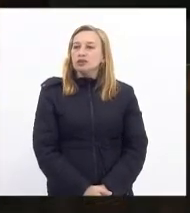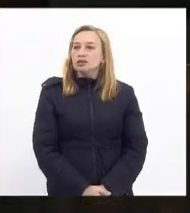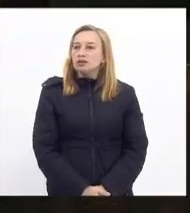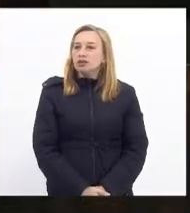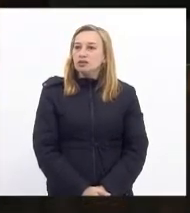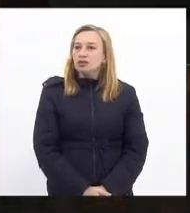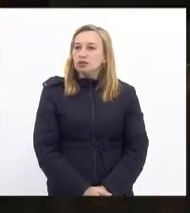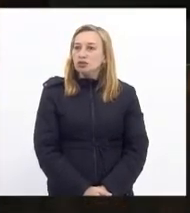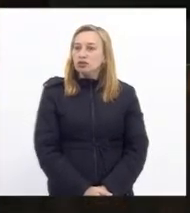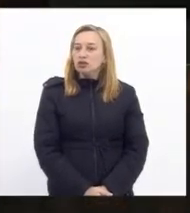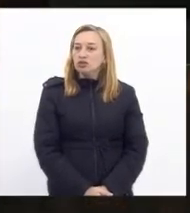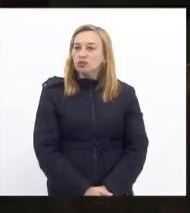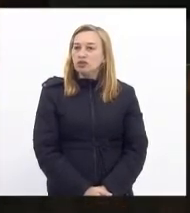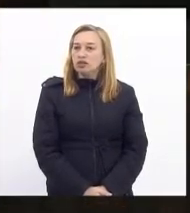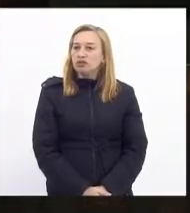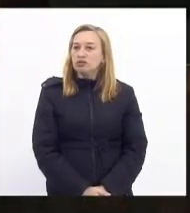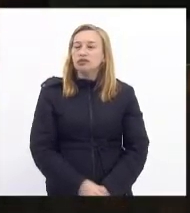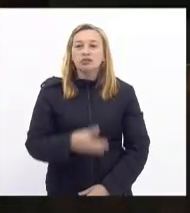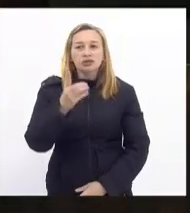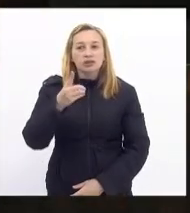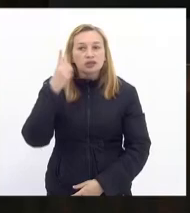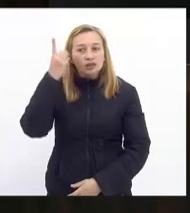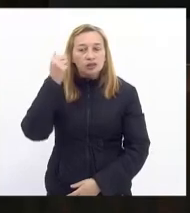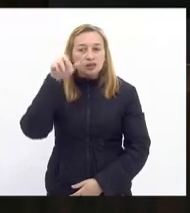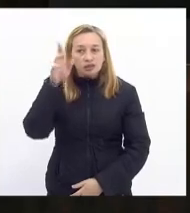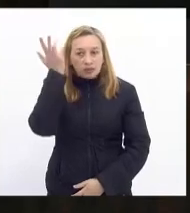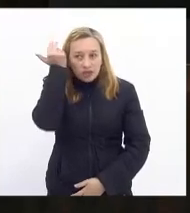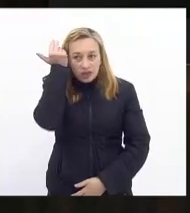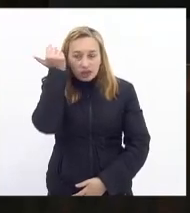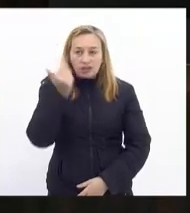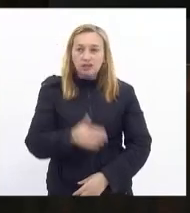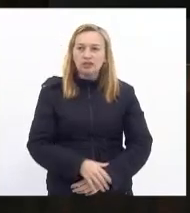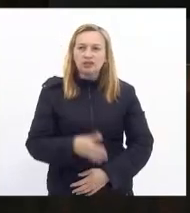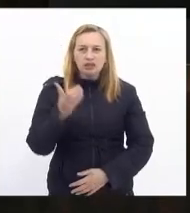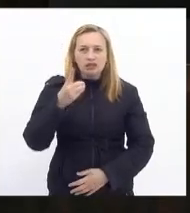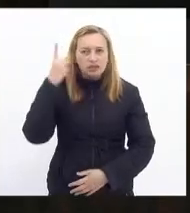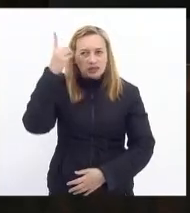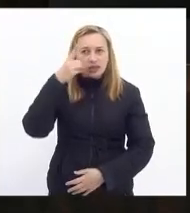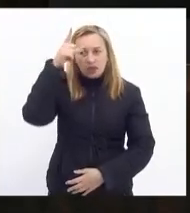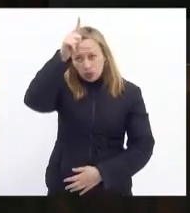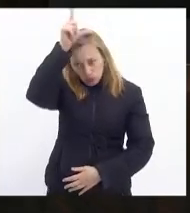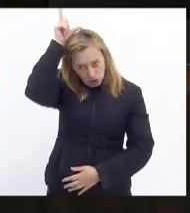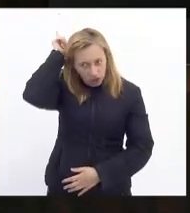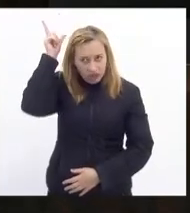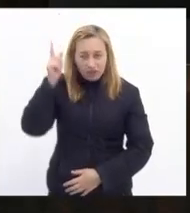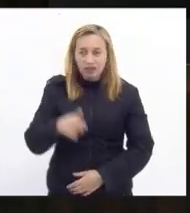agradecendo ao deputado Eguimar Coelho o próximo agradão inscrito é o nobre deputado Luiz Paulo